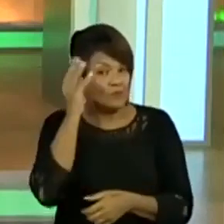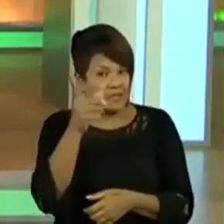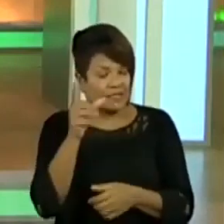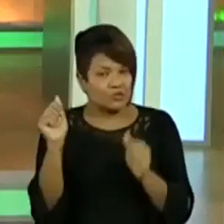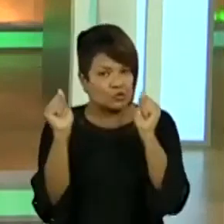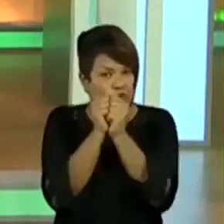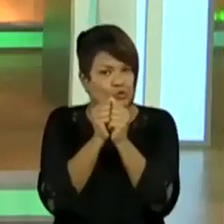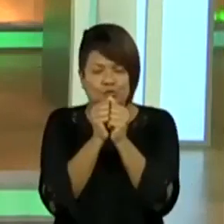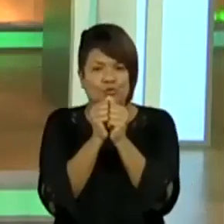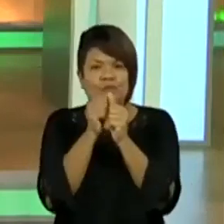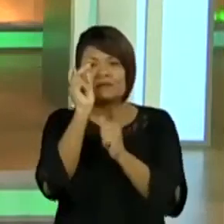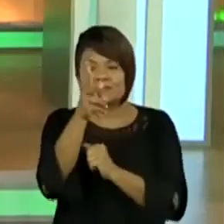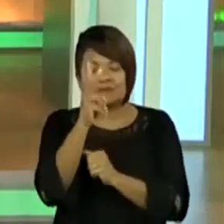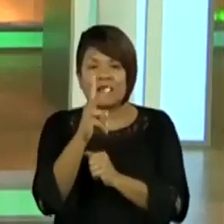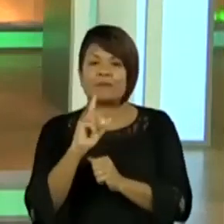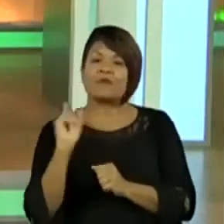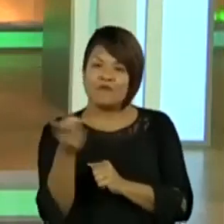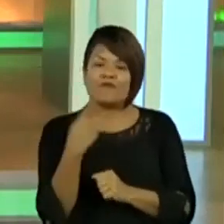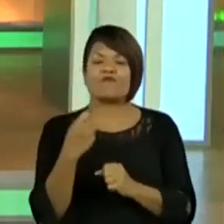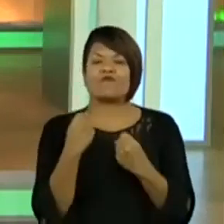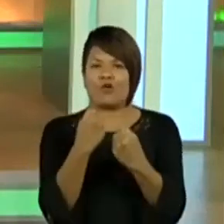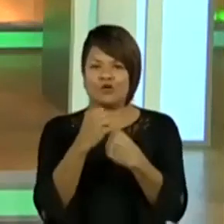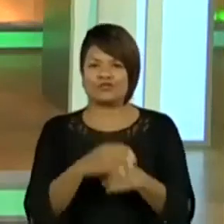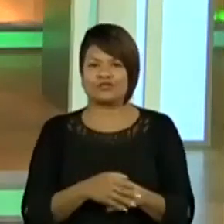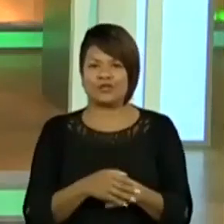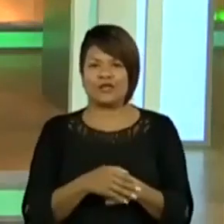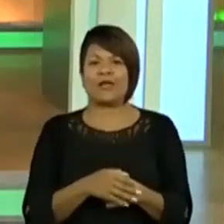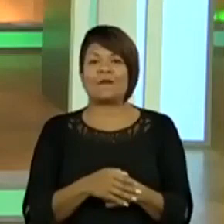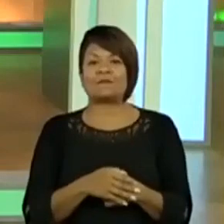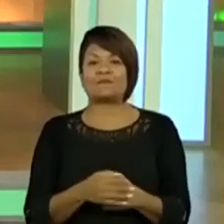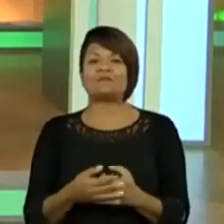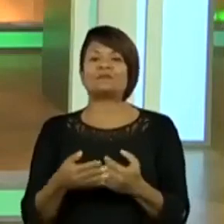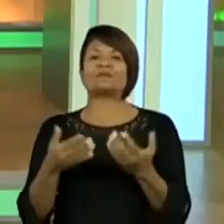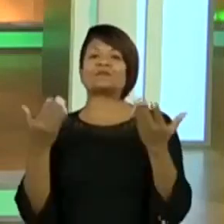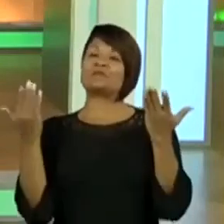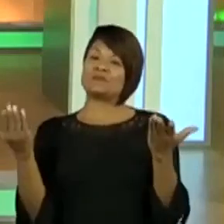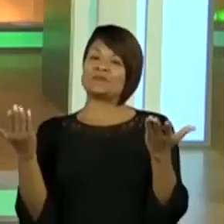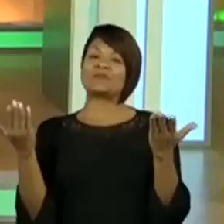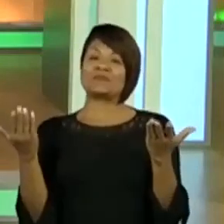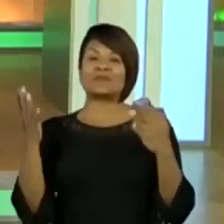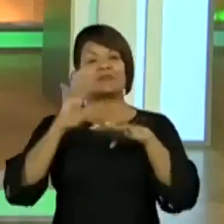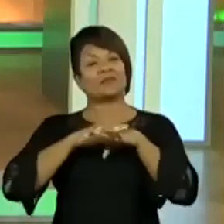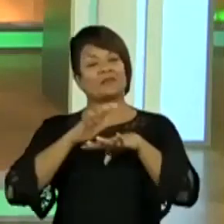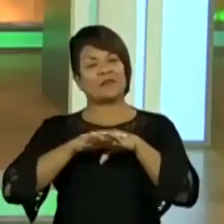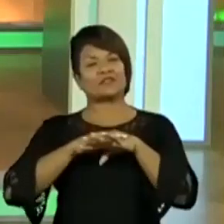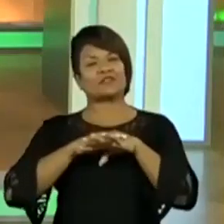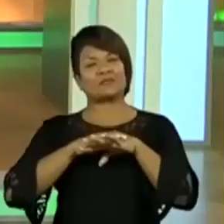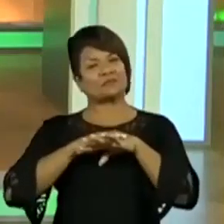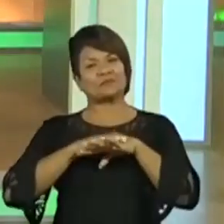juntos sempre seremos mais fortes. E com vocês agora, a professora Lília de Matemática.